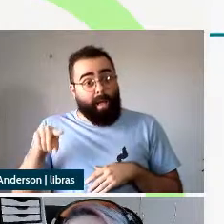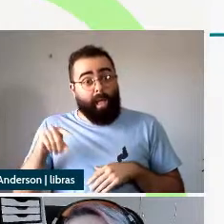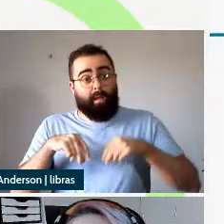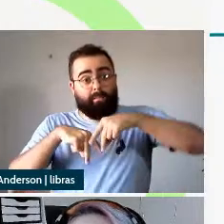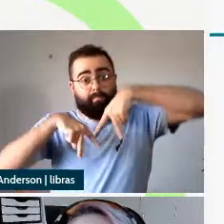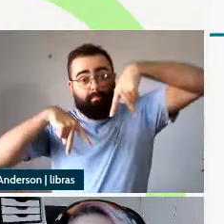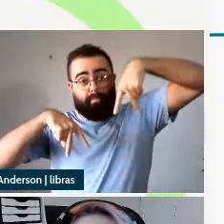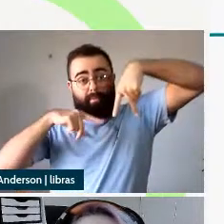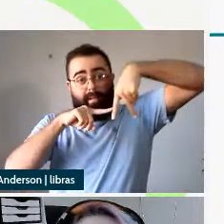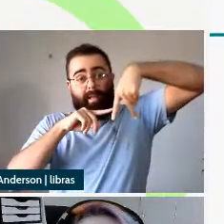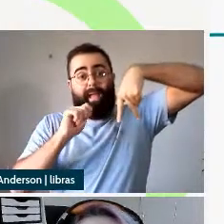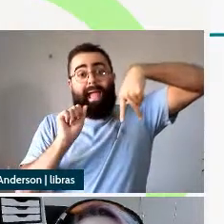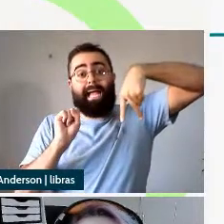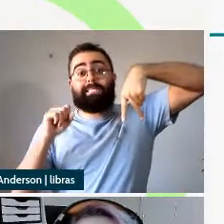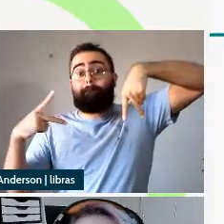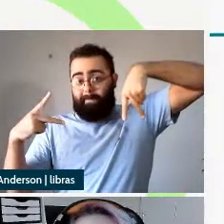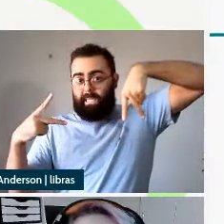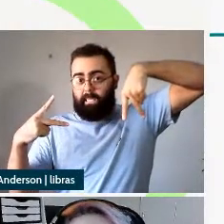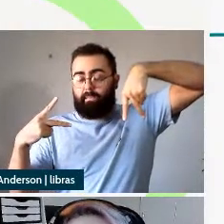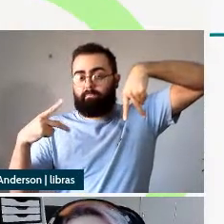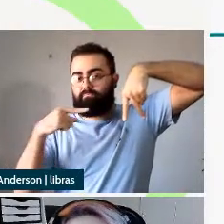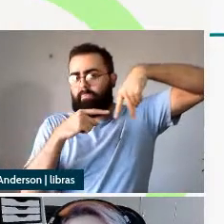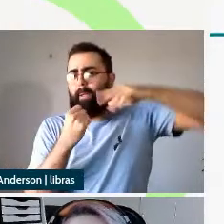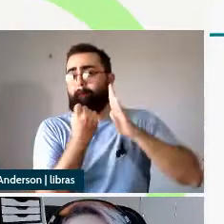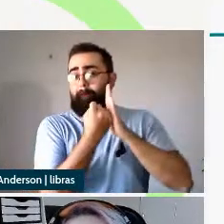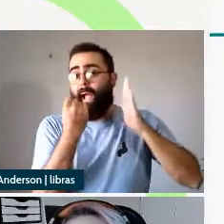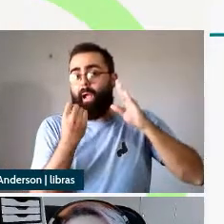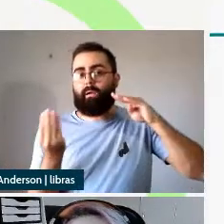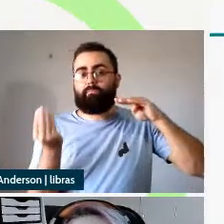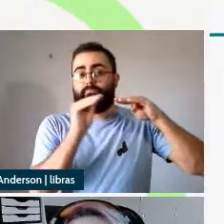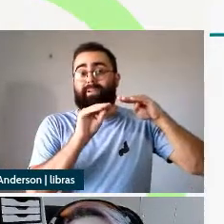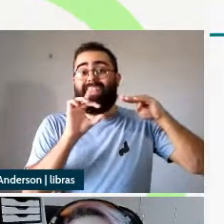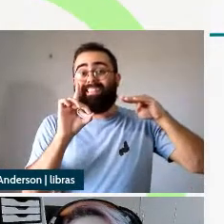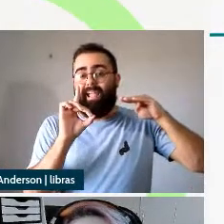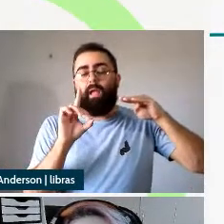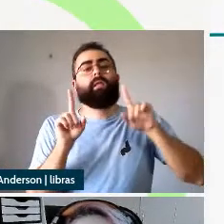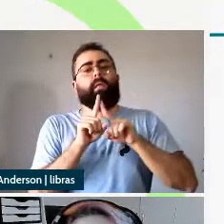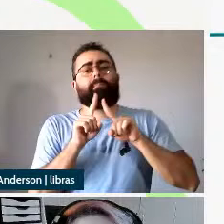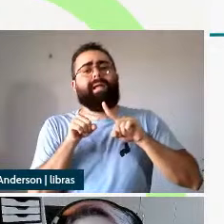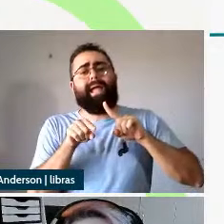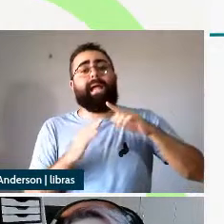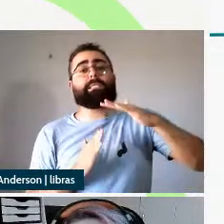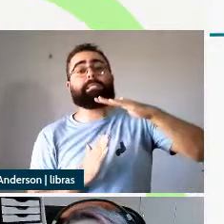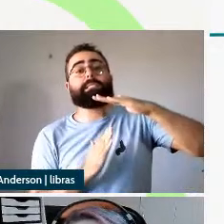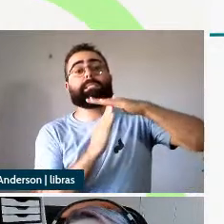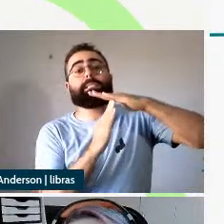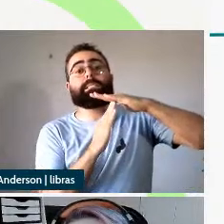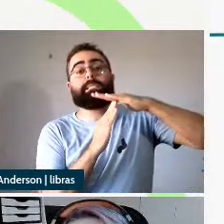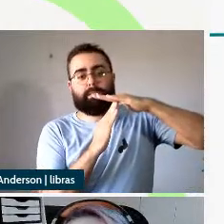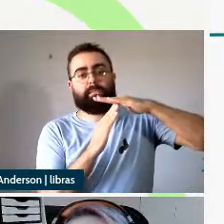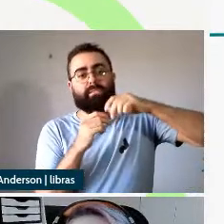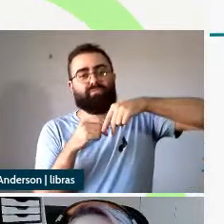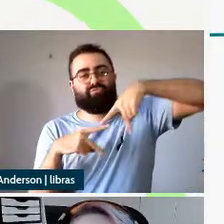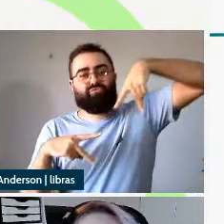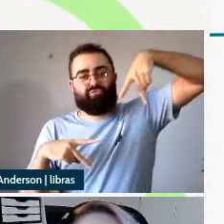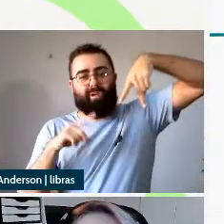que também vai ser responsável por interromper a projeção estendida no sentido de Grinshaw 90